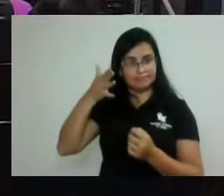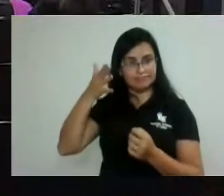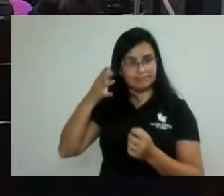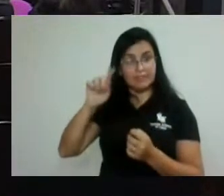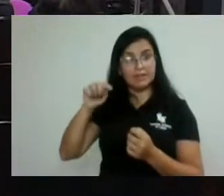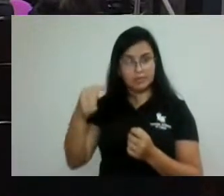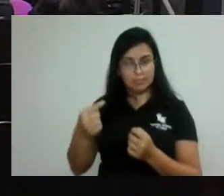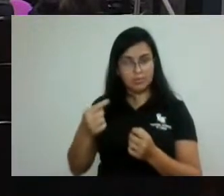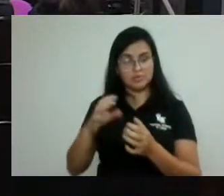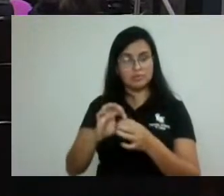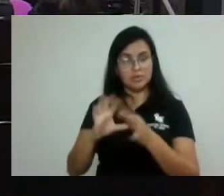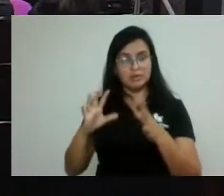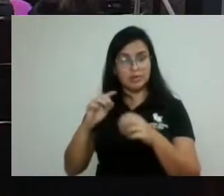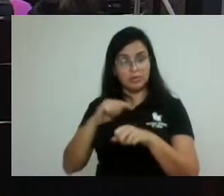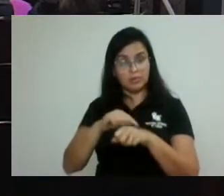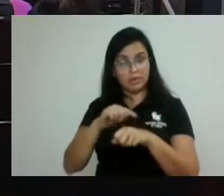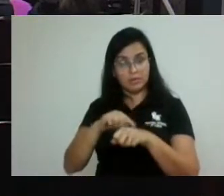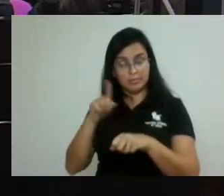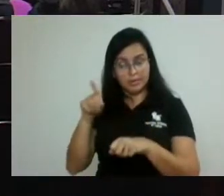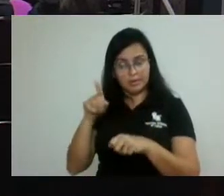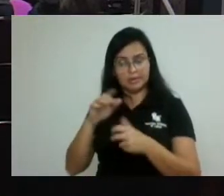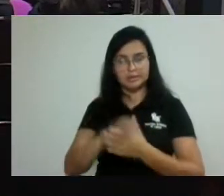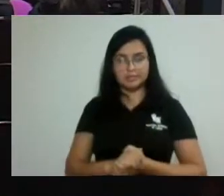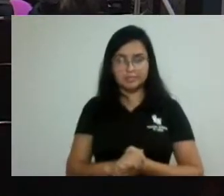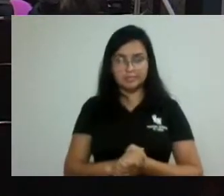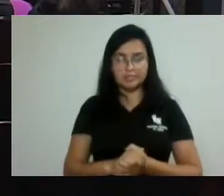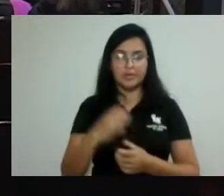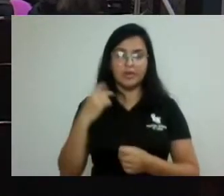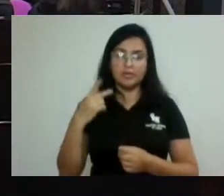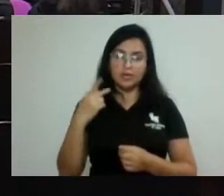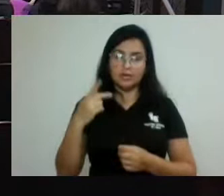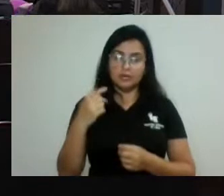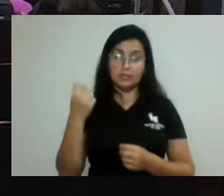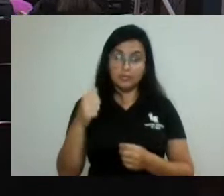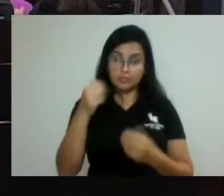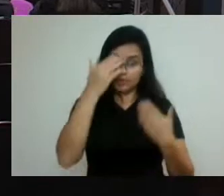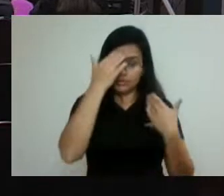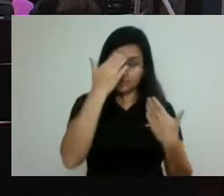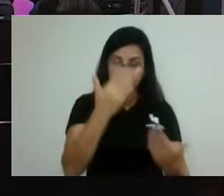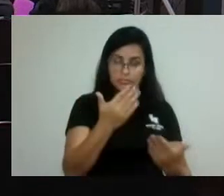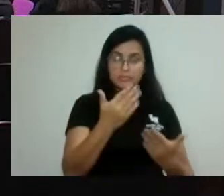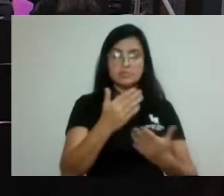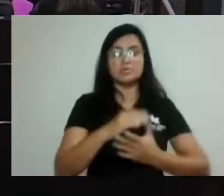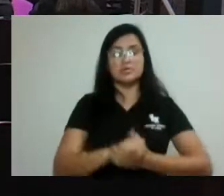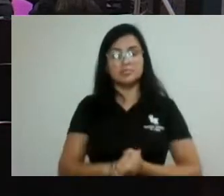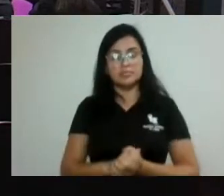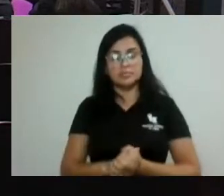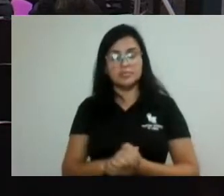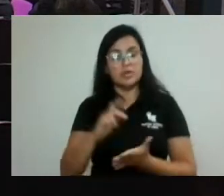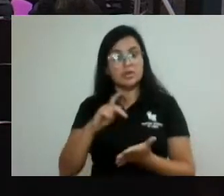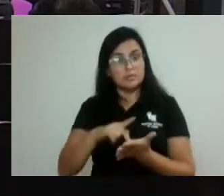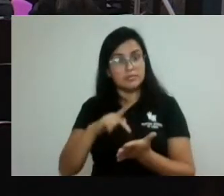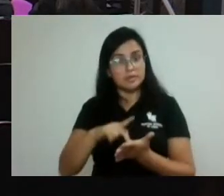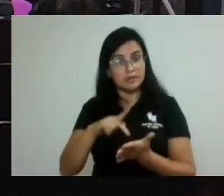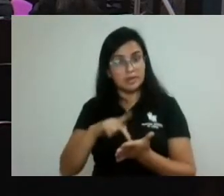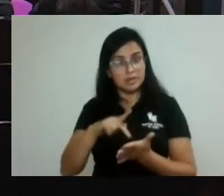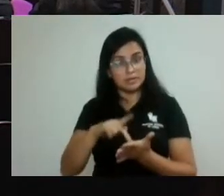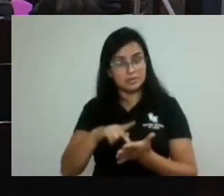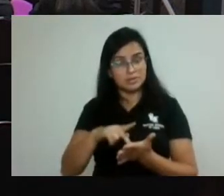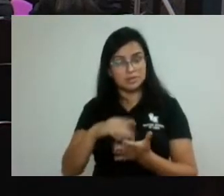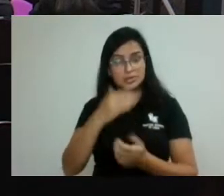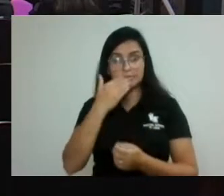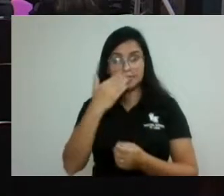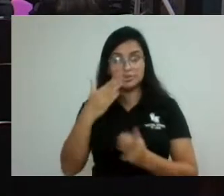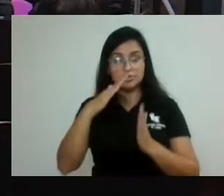Então, presidente e nobre vereador, eu quero primeiramente agradecer a Vossa Excelência. Na verdade, nós estamos aí pedindo para retirar a emenda que nós apresentamos